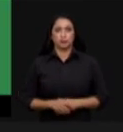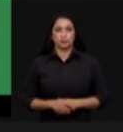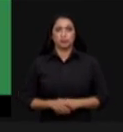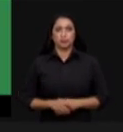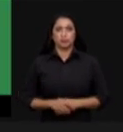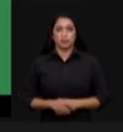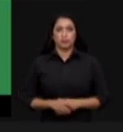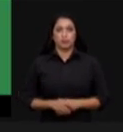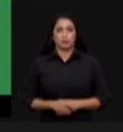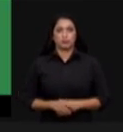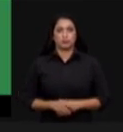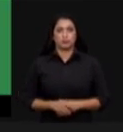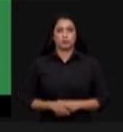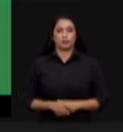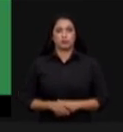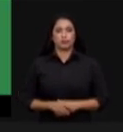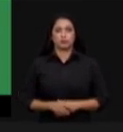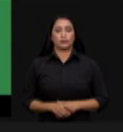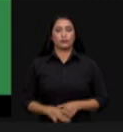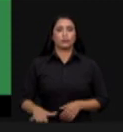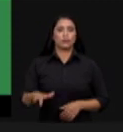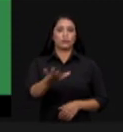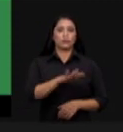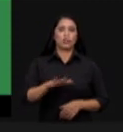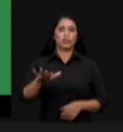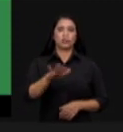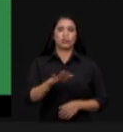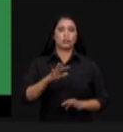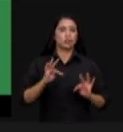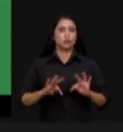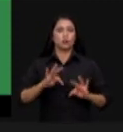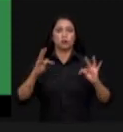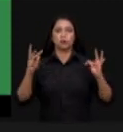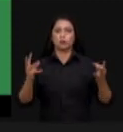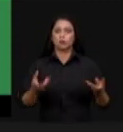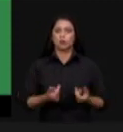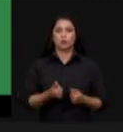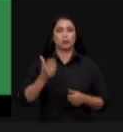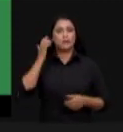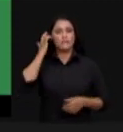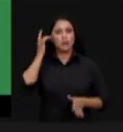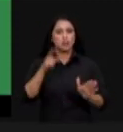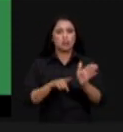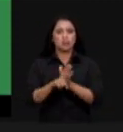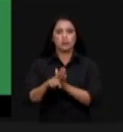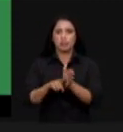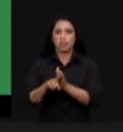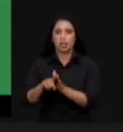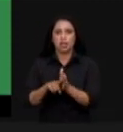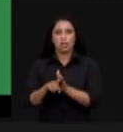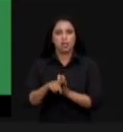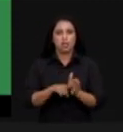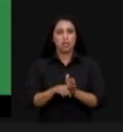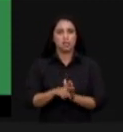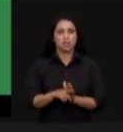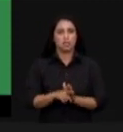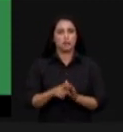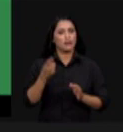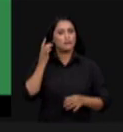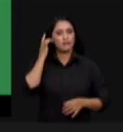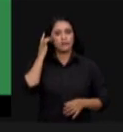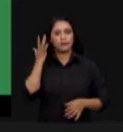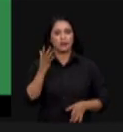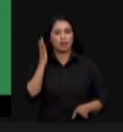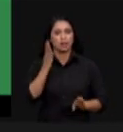essas áreas são todas elas de fácil fiscalização elas são georreferenciadas